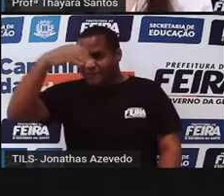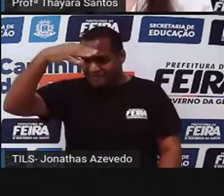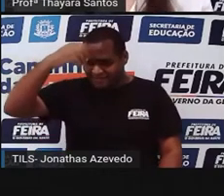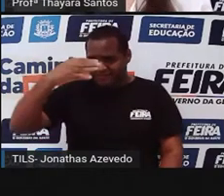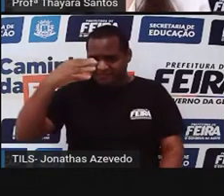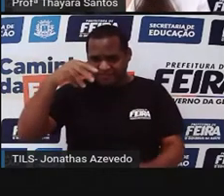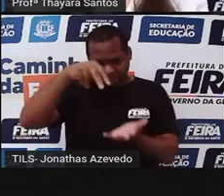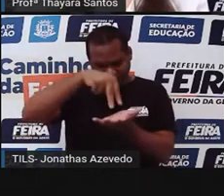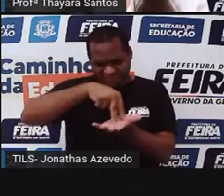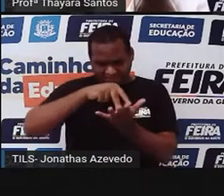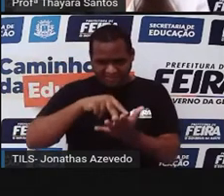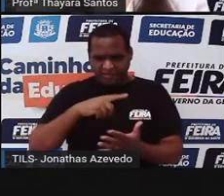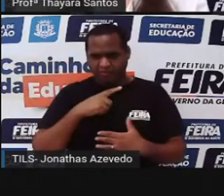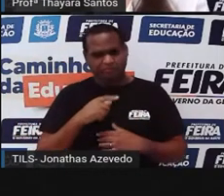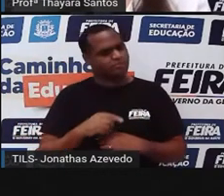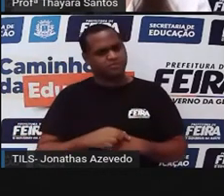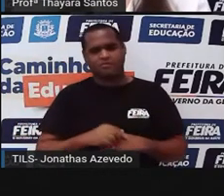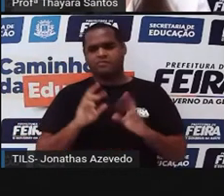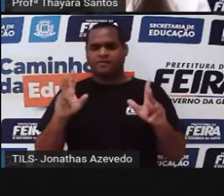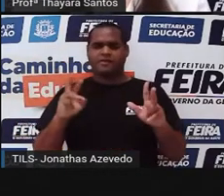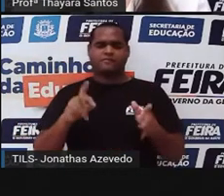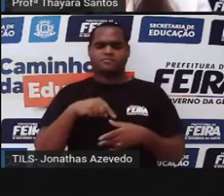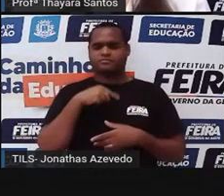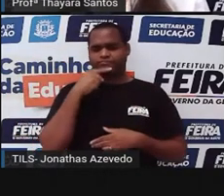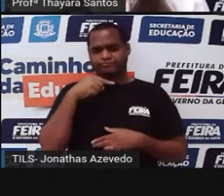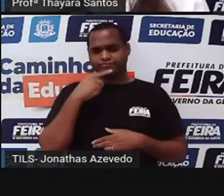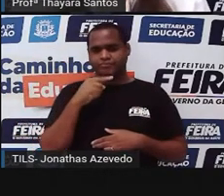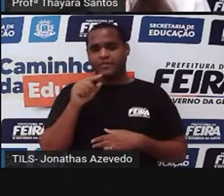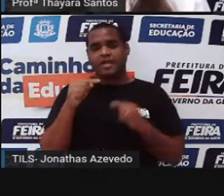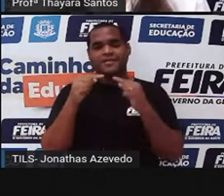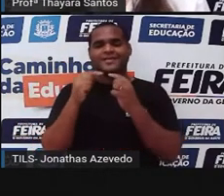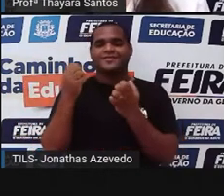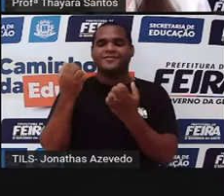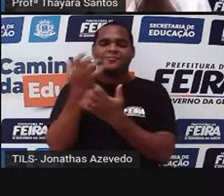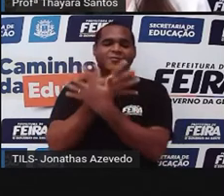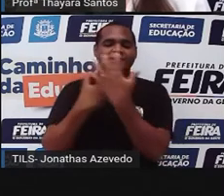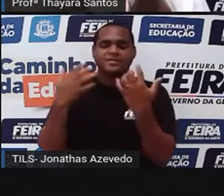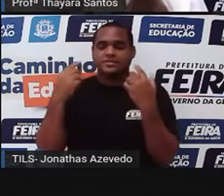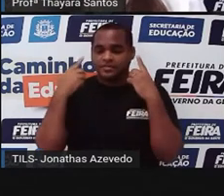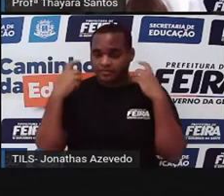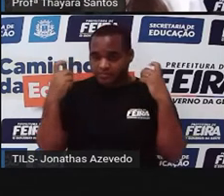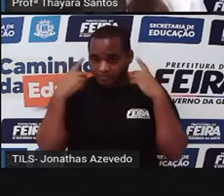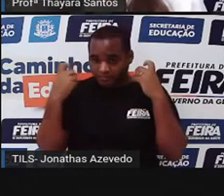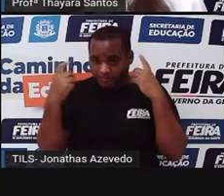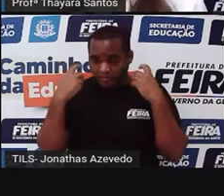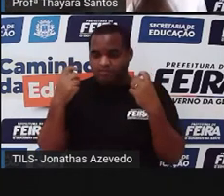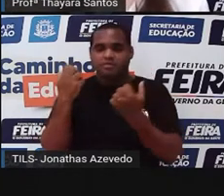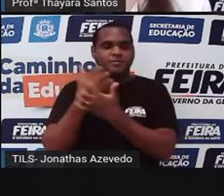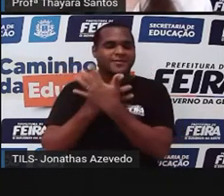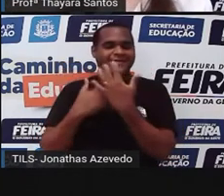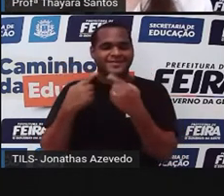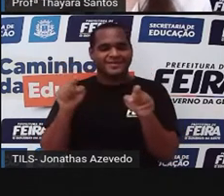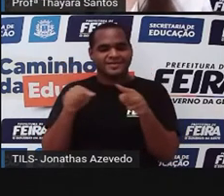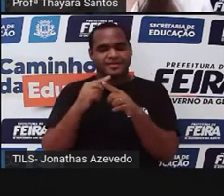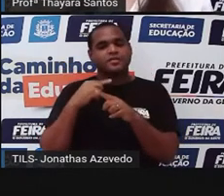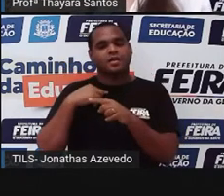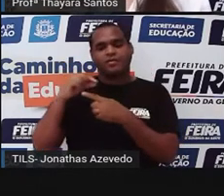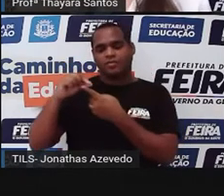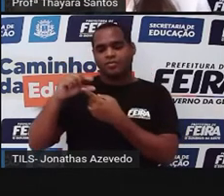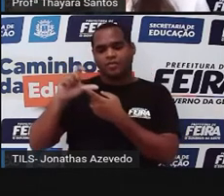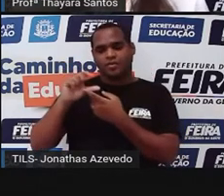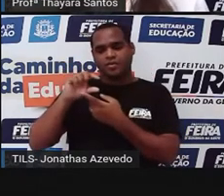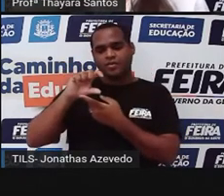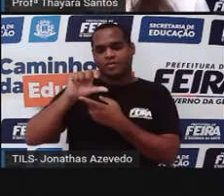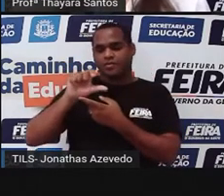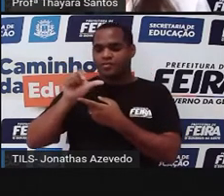isso daí já me disse que ela não é matéria. A mesma coisa o som. O som a gente consegue ouvir, ele tem um volume ali, né? A gente